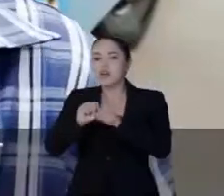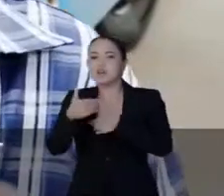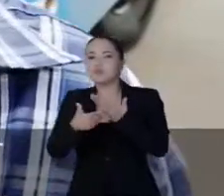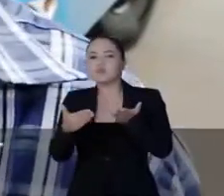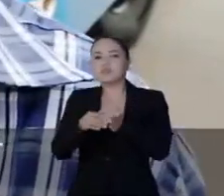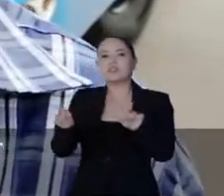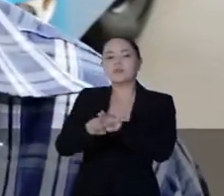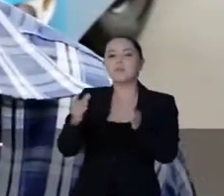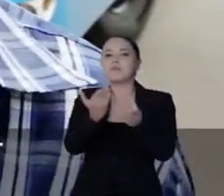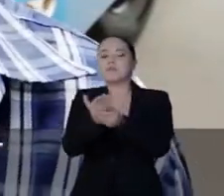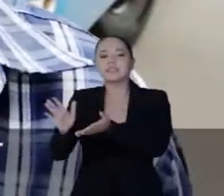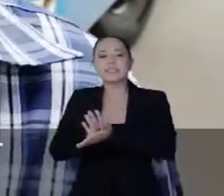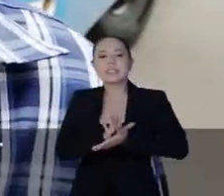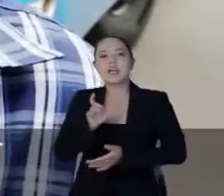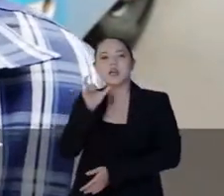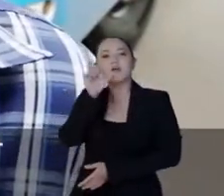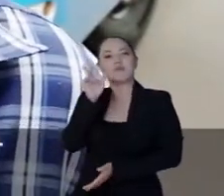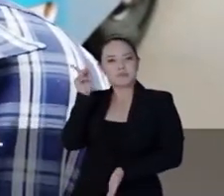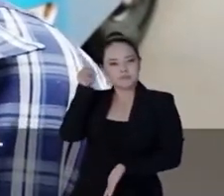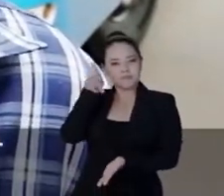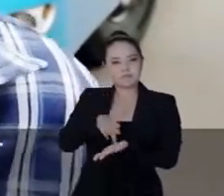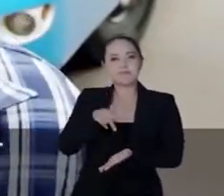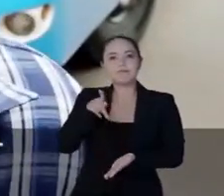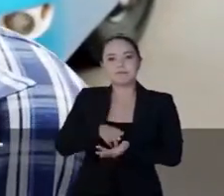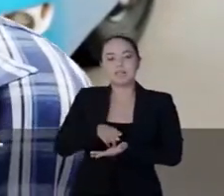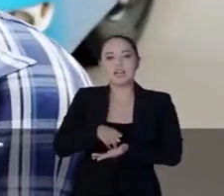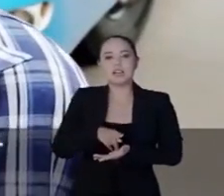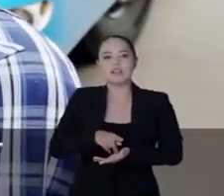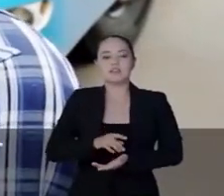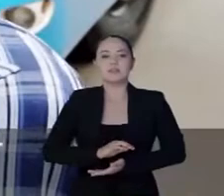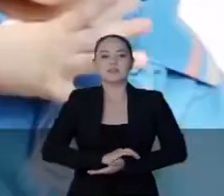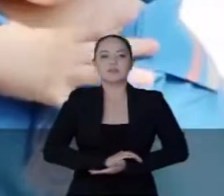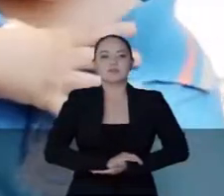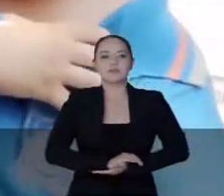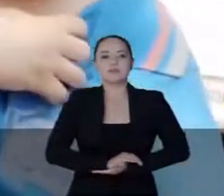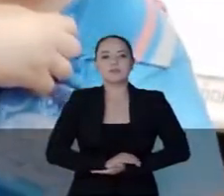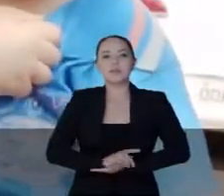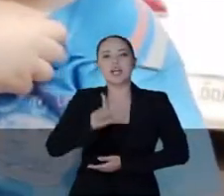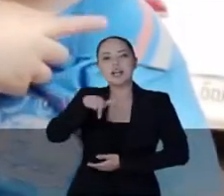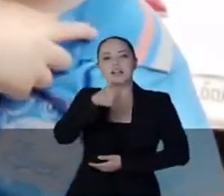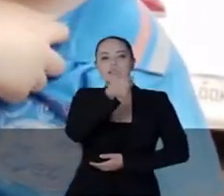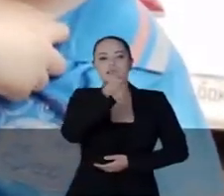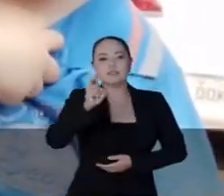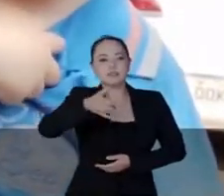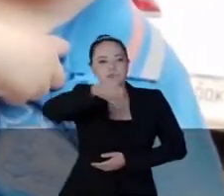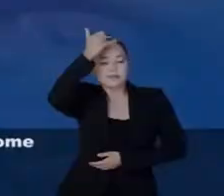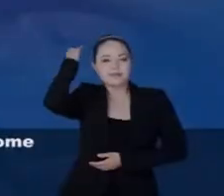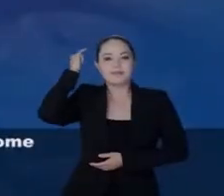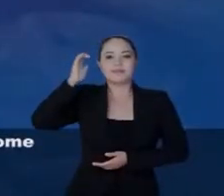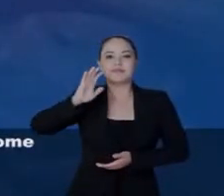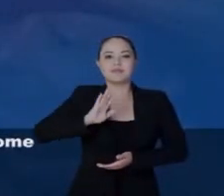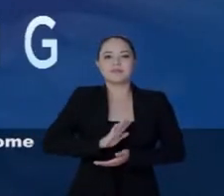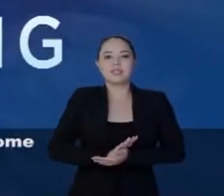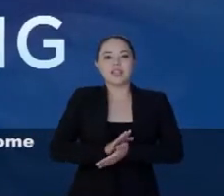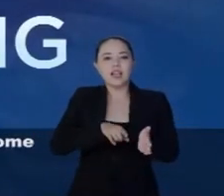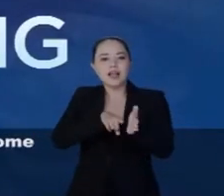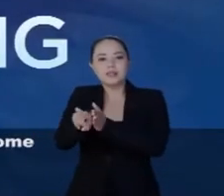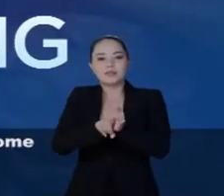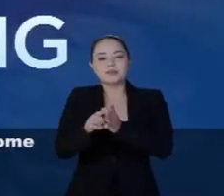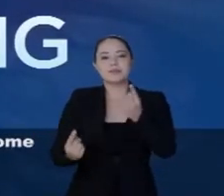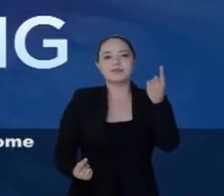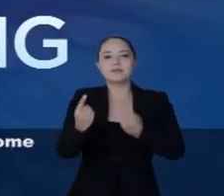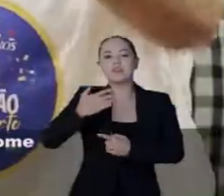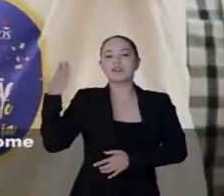limpa. E é o homem de palavra que fala a verdade, fala com o coração. Então é 15, Junior Mock. O Instituto